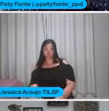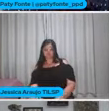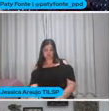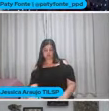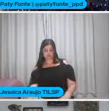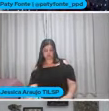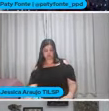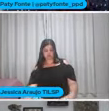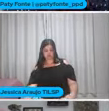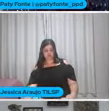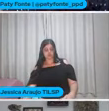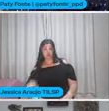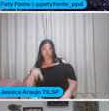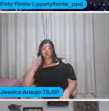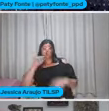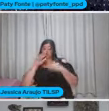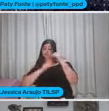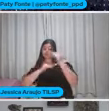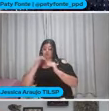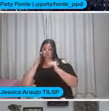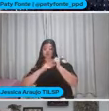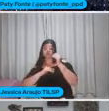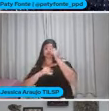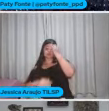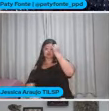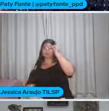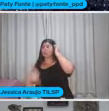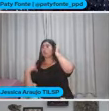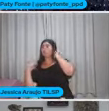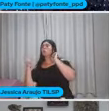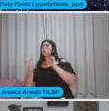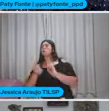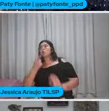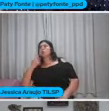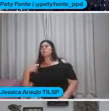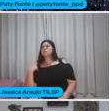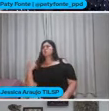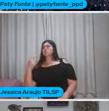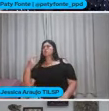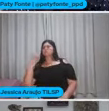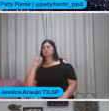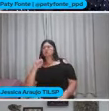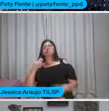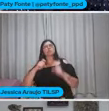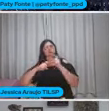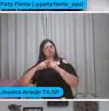Até para escolher Na carreira Ele já estava lá Com quase 18 anos Quando escolheu fazer Medicina Então, gente, olha